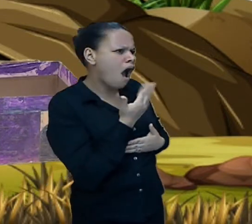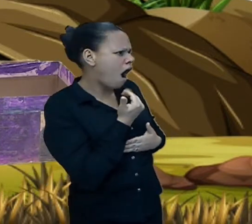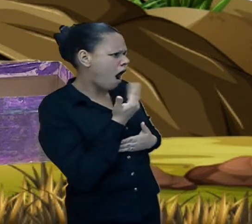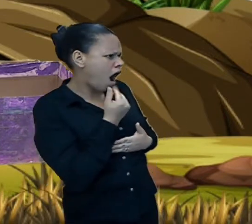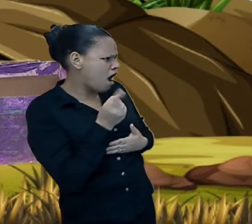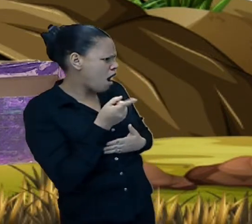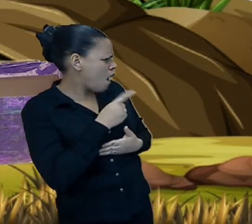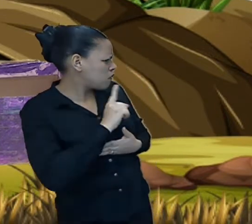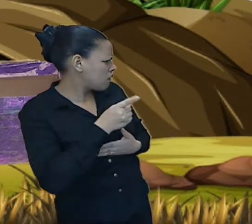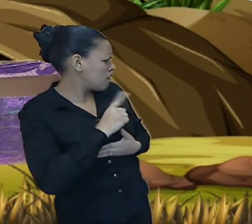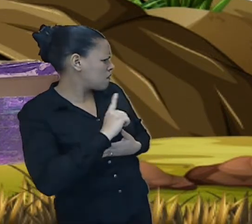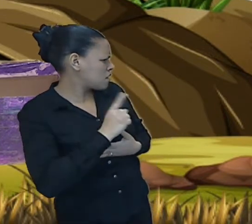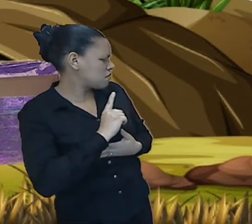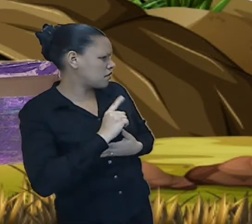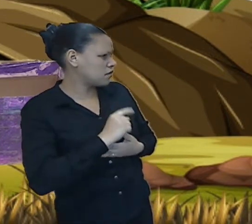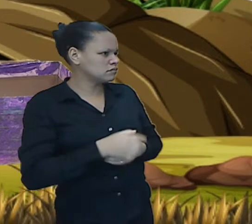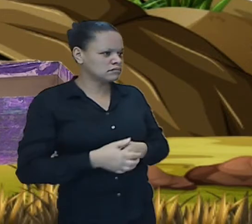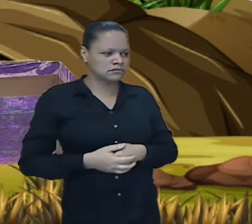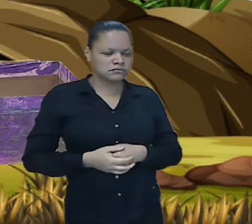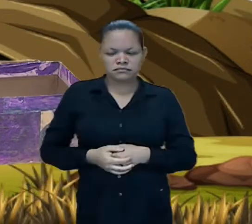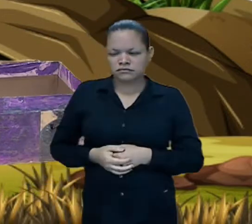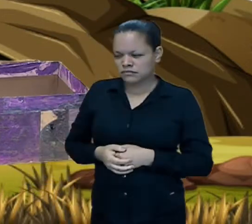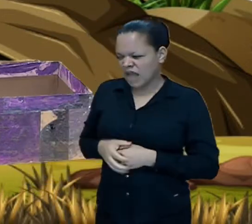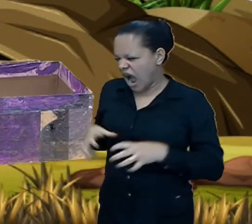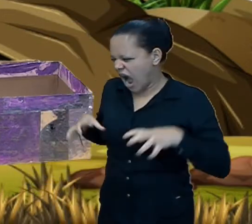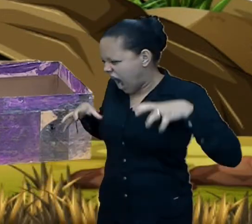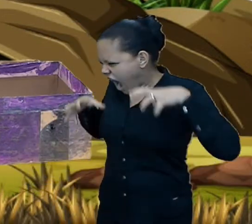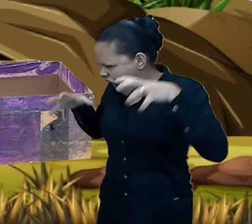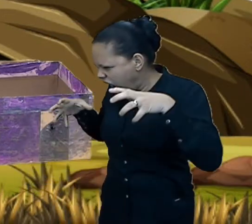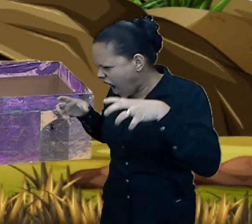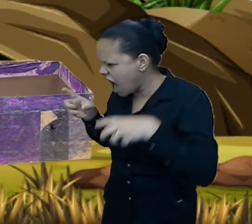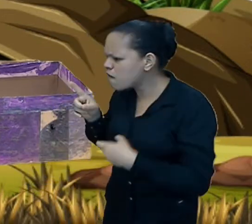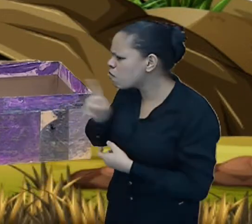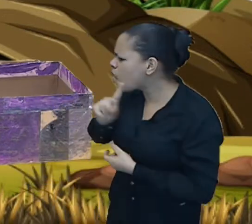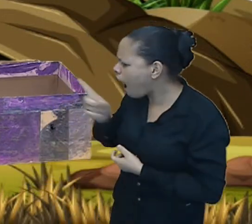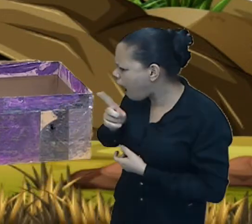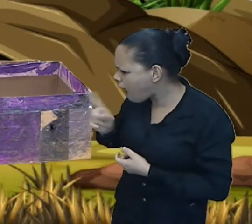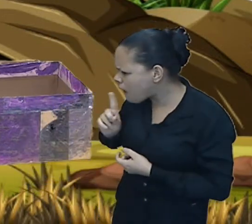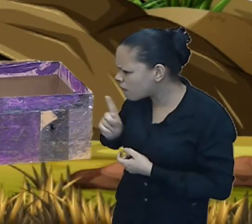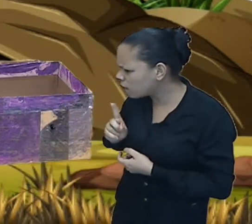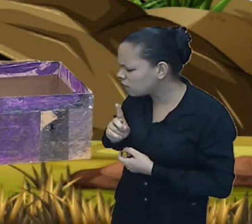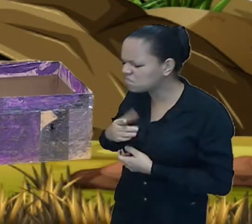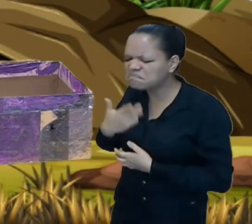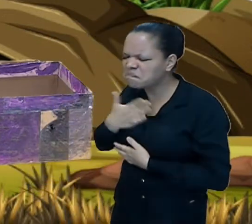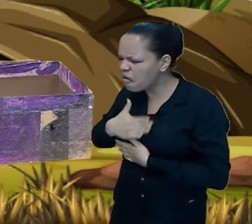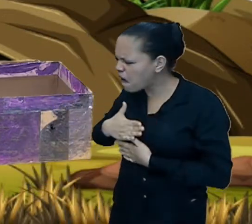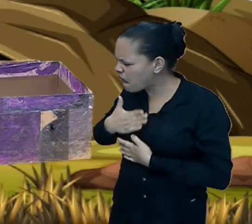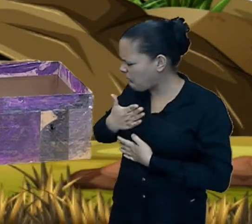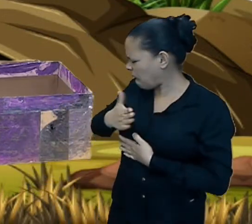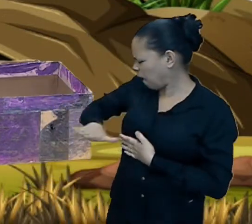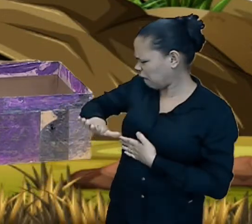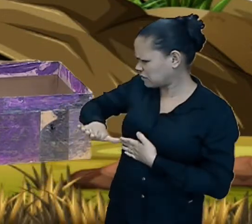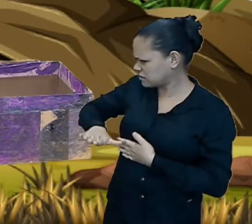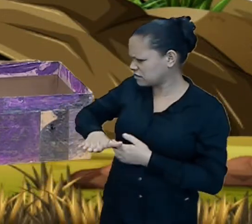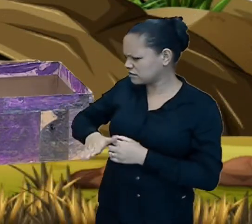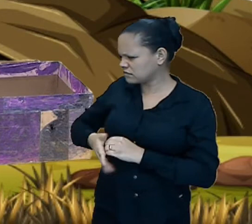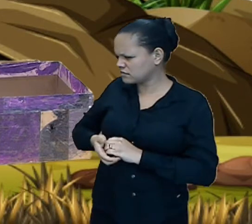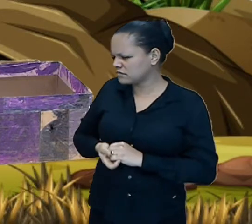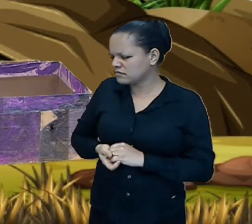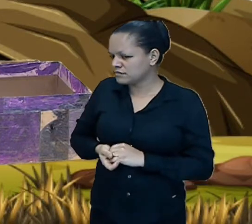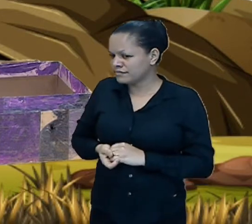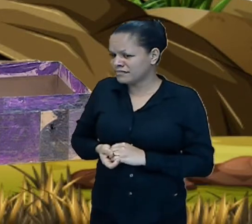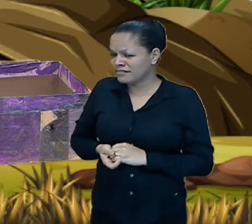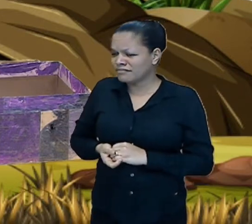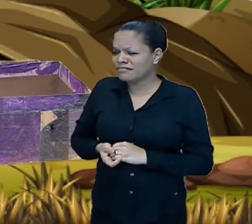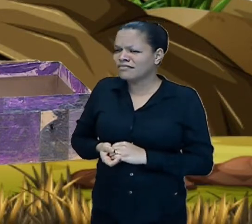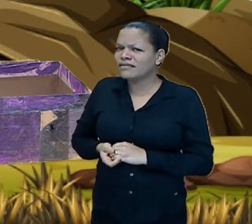não não gosto de princesas vocês tem um gosto horrível eu só quero devorar os